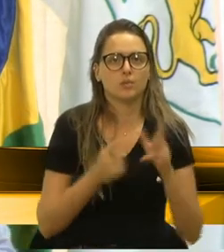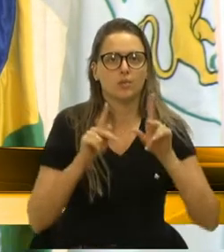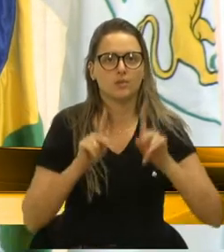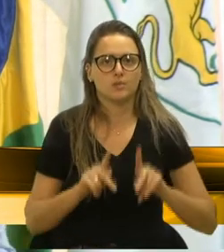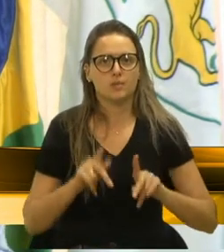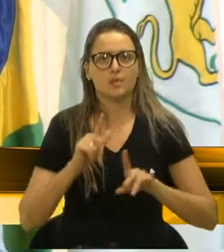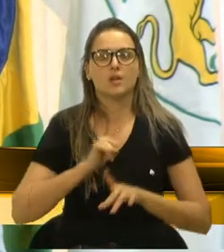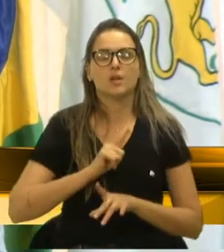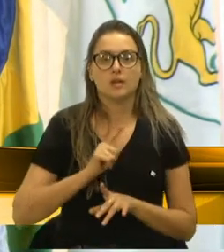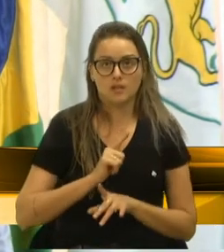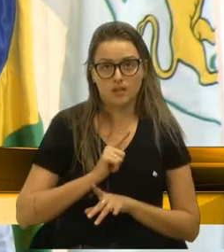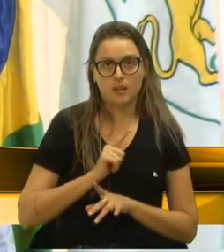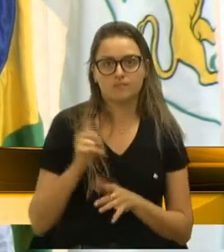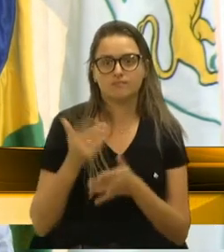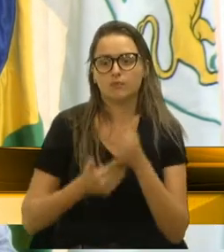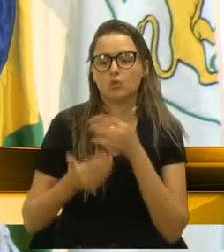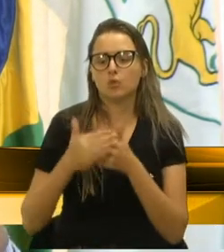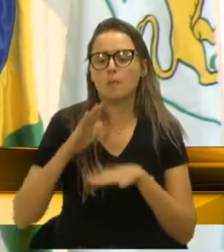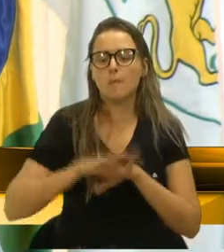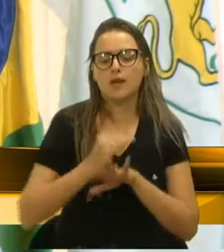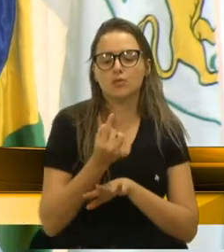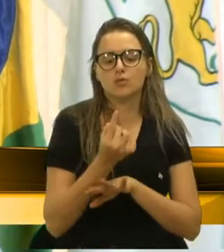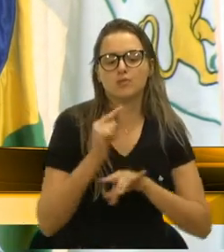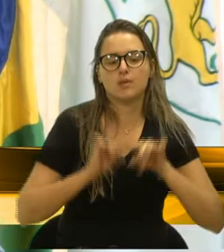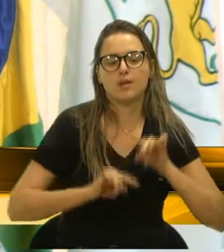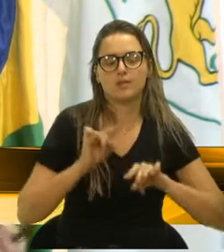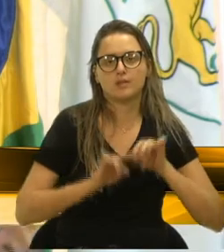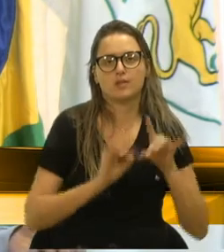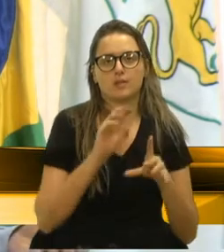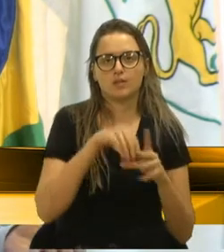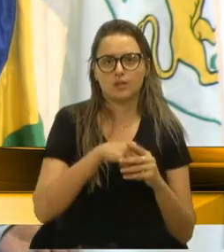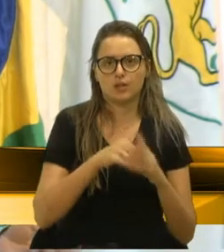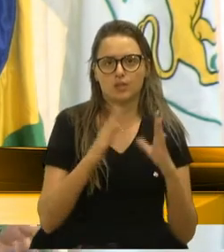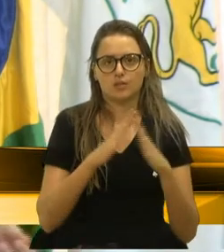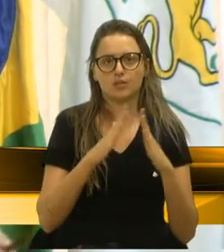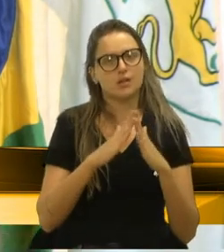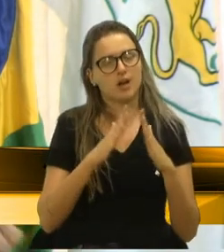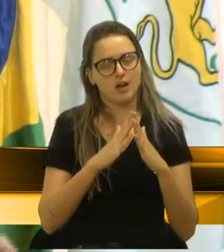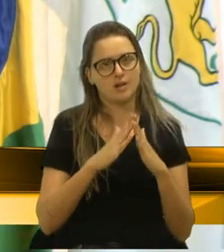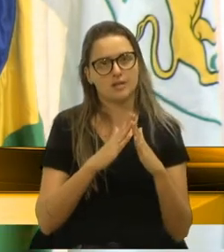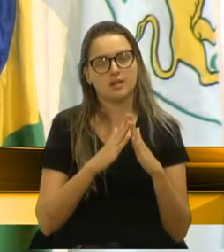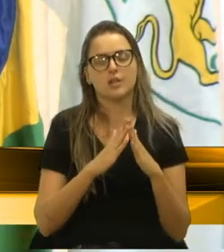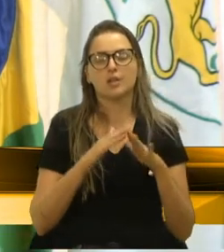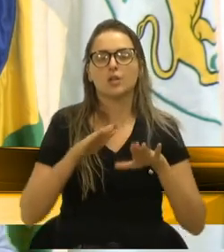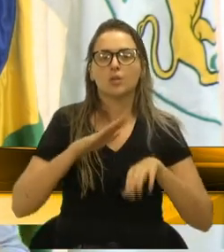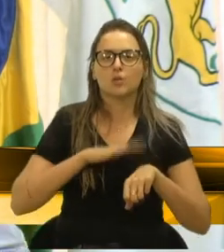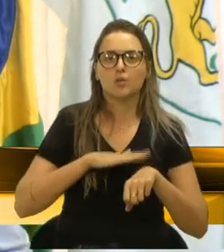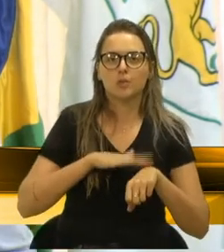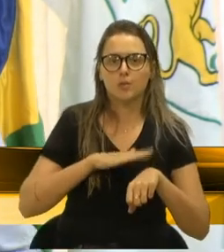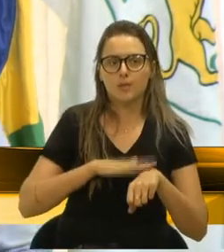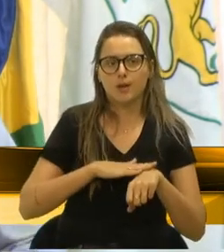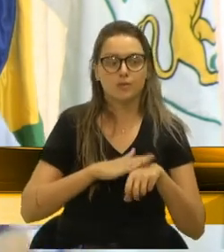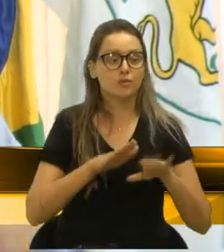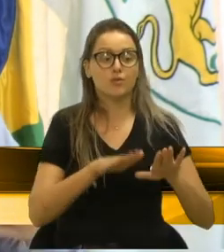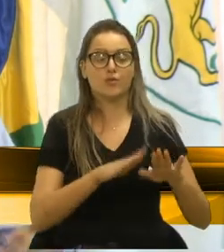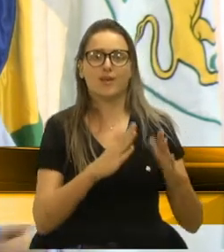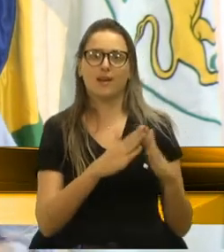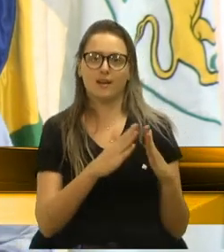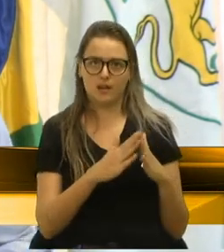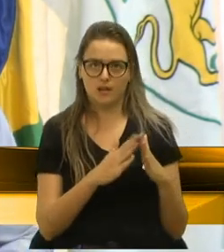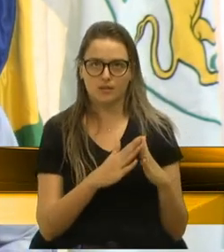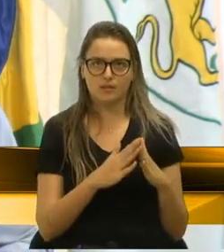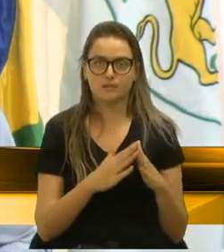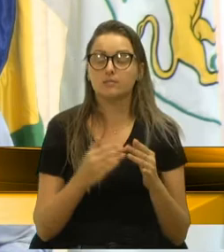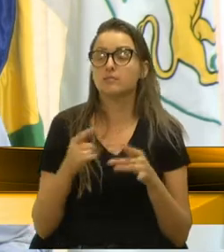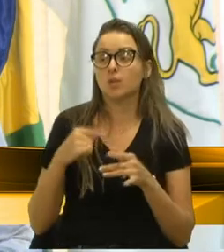ter, além de tudo, mais uma atividade nos seus lares, nesse período de isolamento, nesse período de dificuldade. E, por que não,